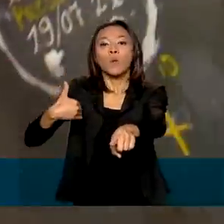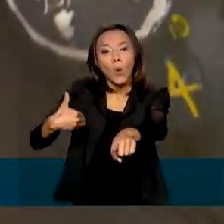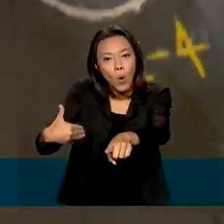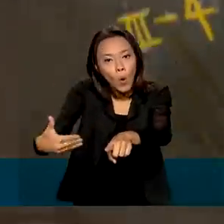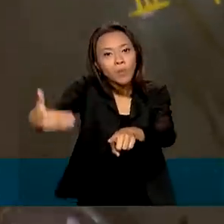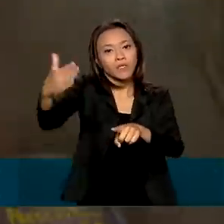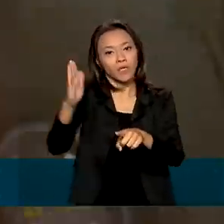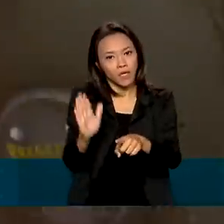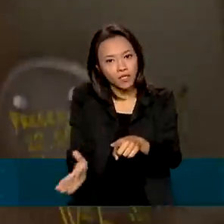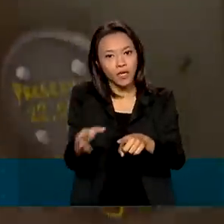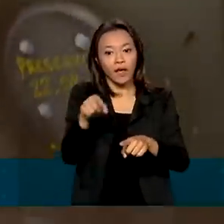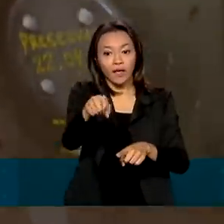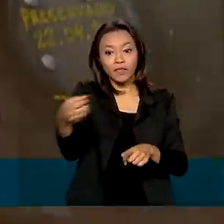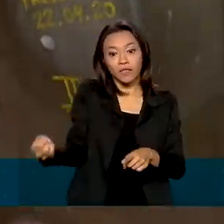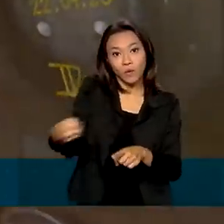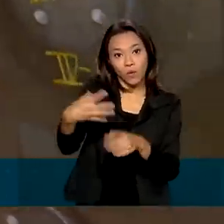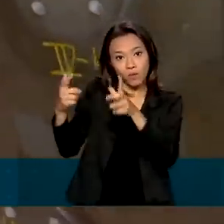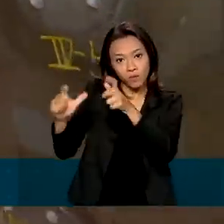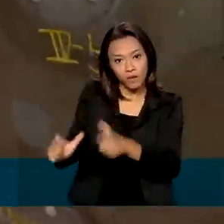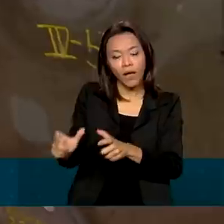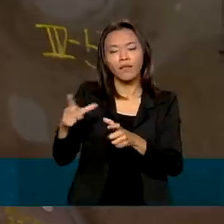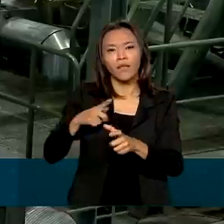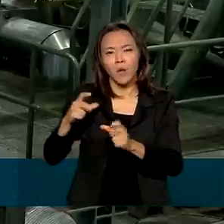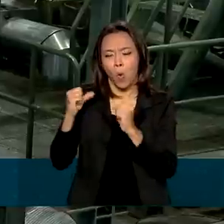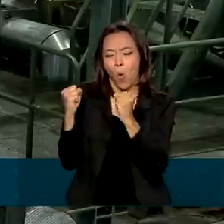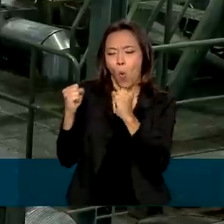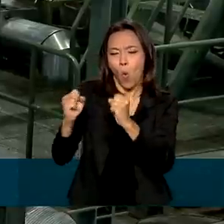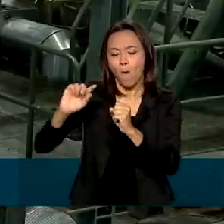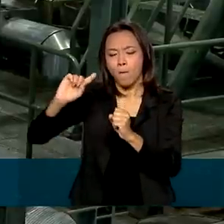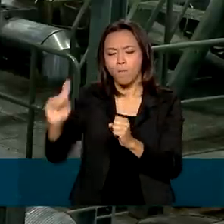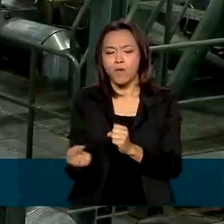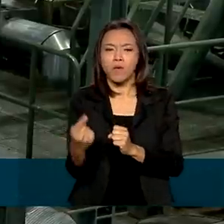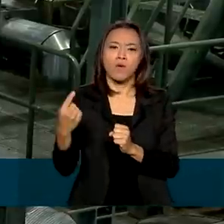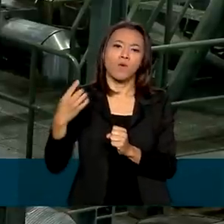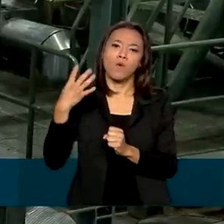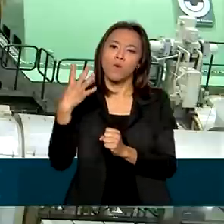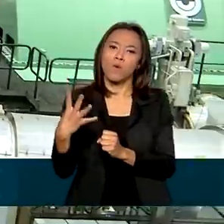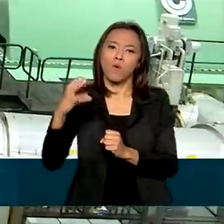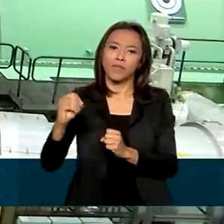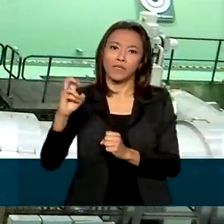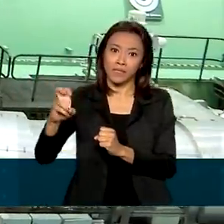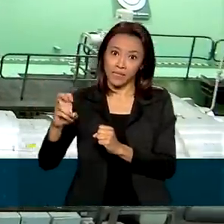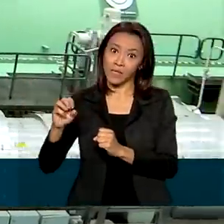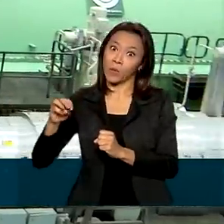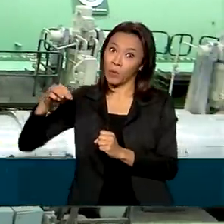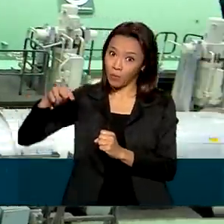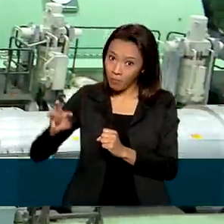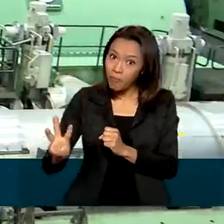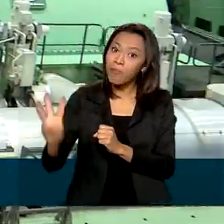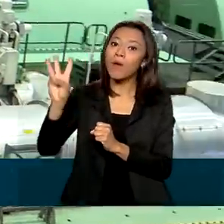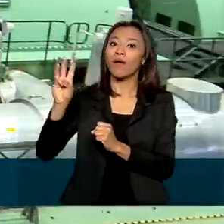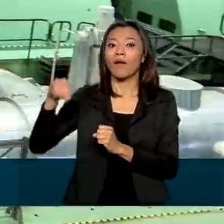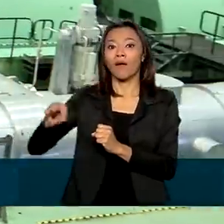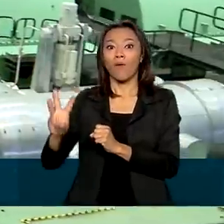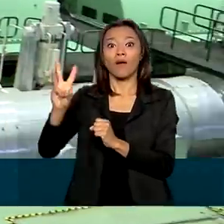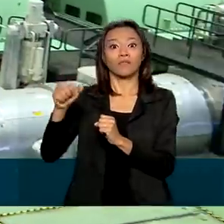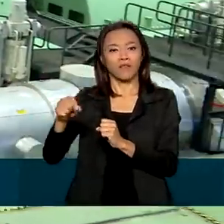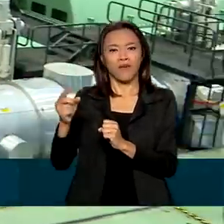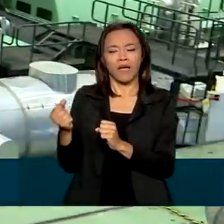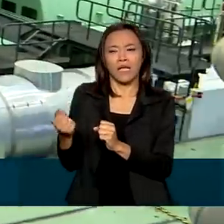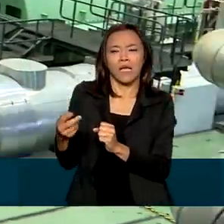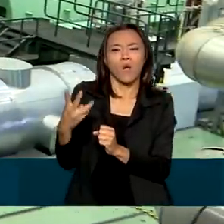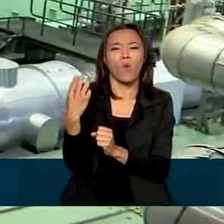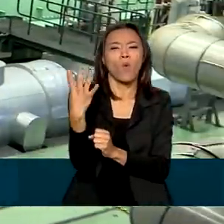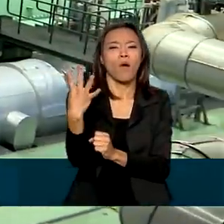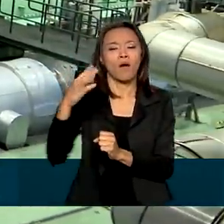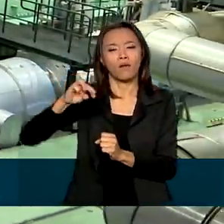operação, a nova unidade terá potência de 1.405 megawatts e poderá gerar energia para 4 milhões